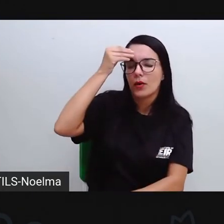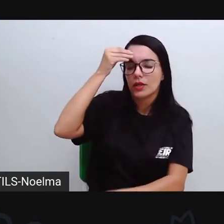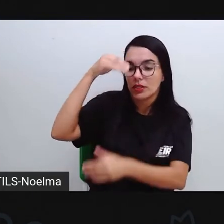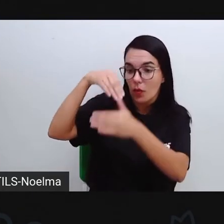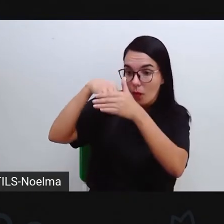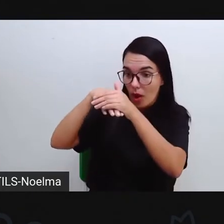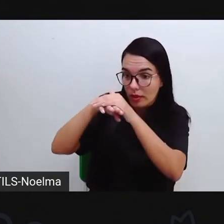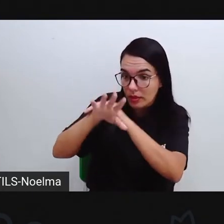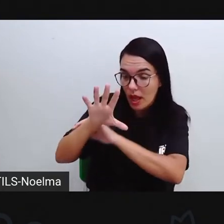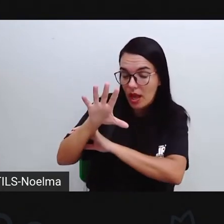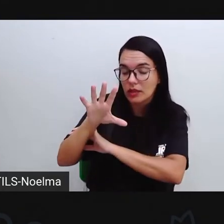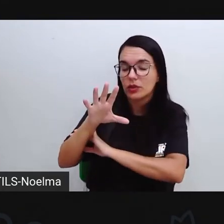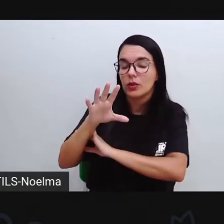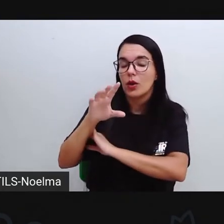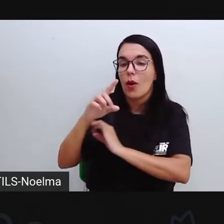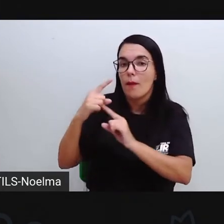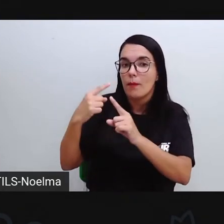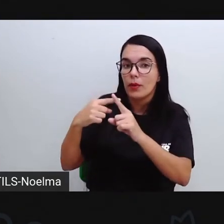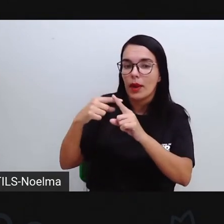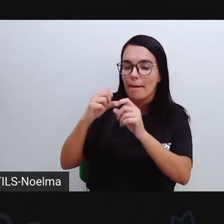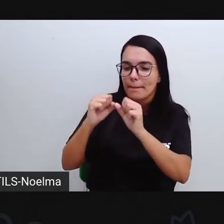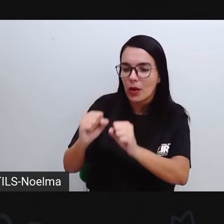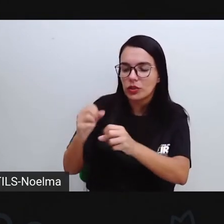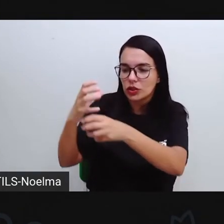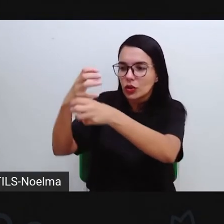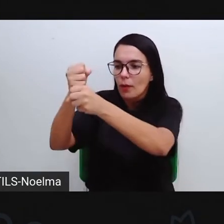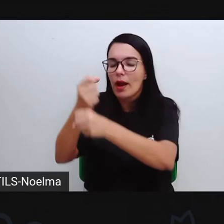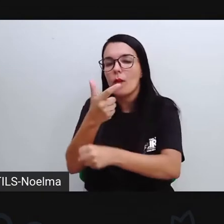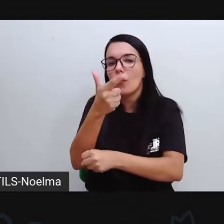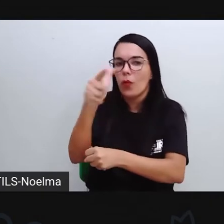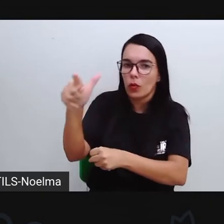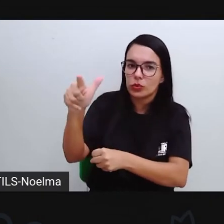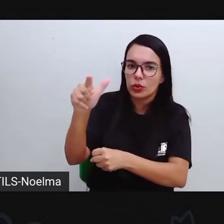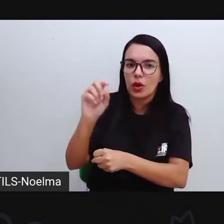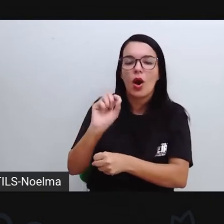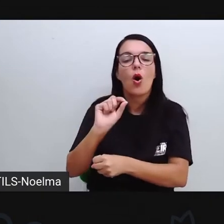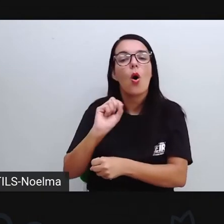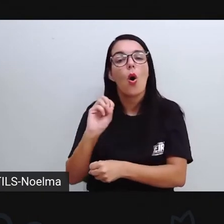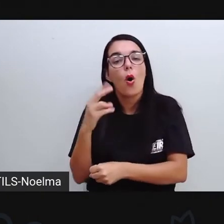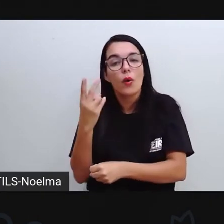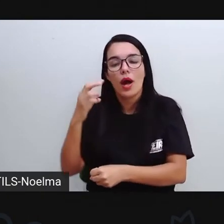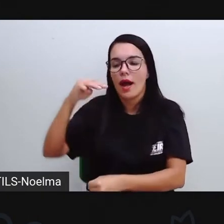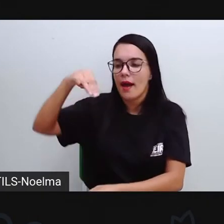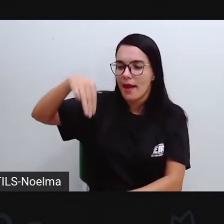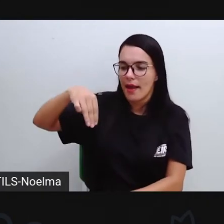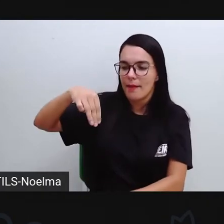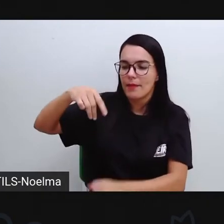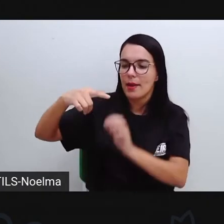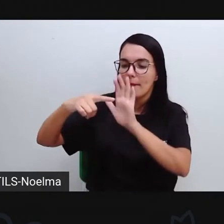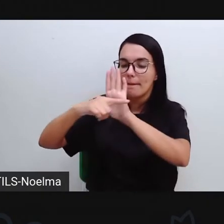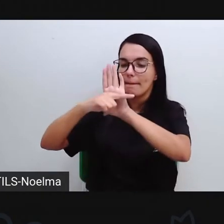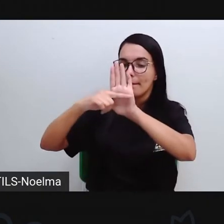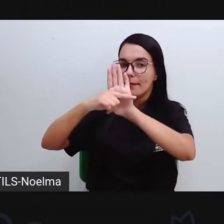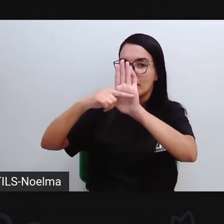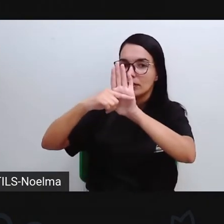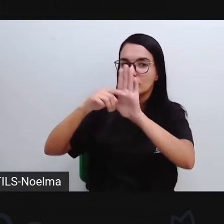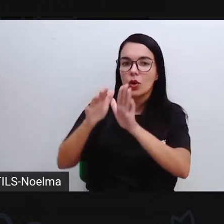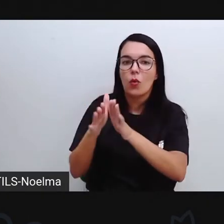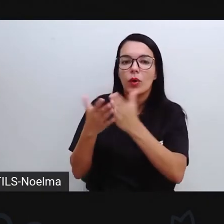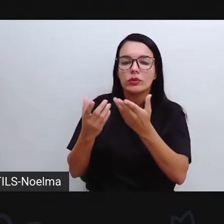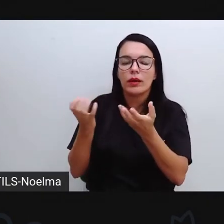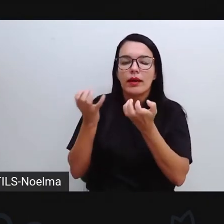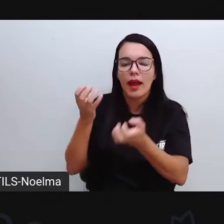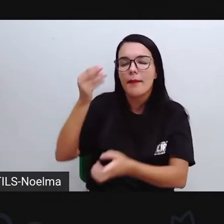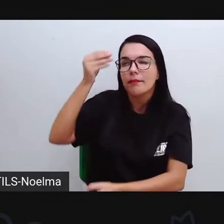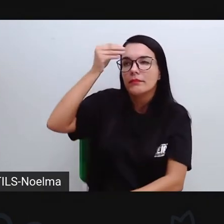valor pra ele ser somado a outro. Ou o M-, quando a gente quer memorizar um valor pra que